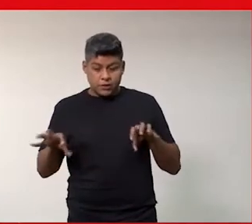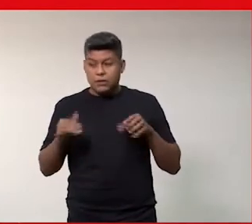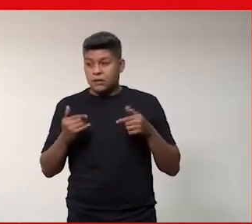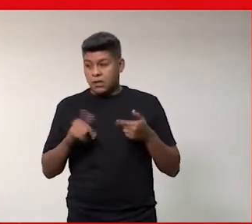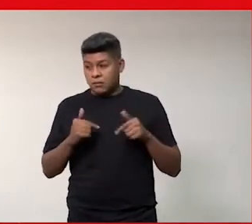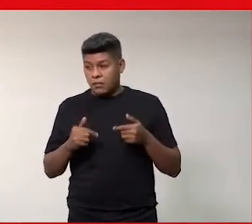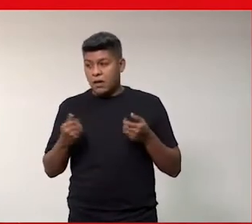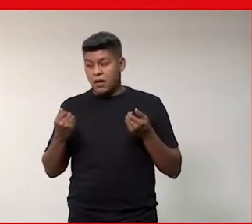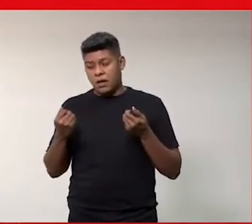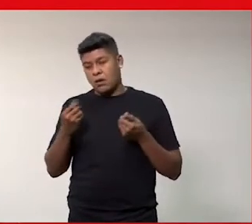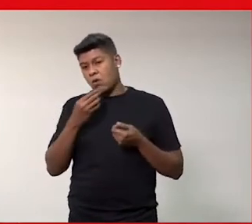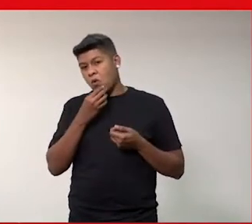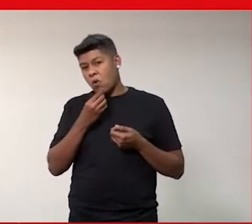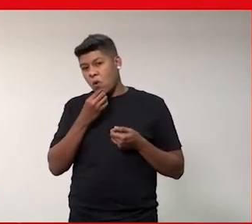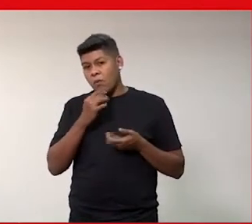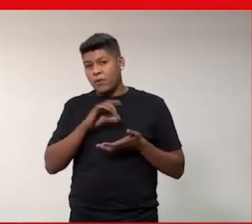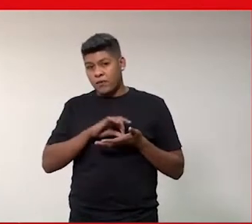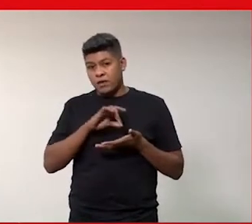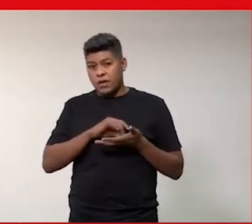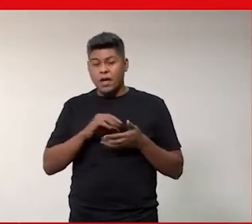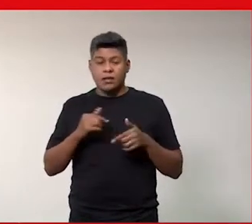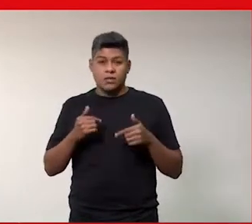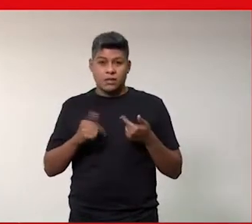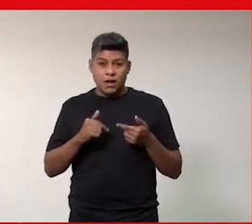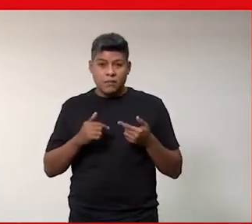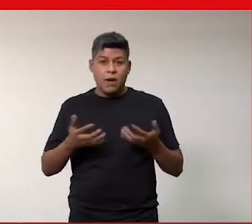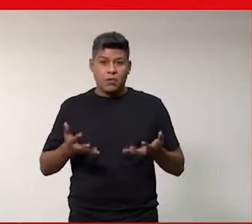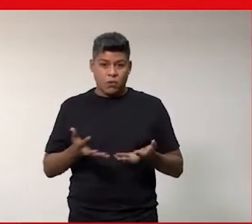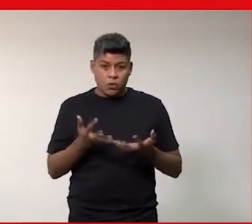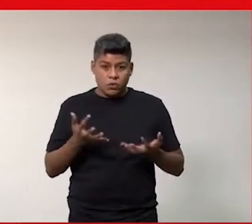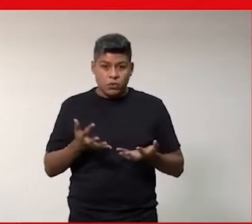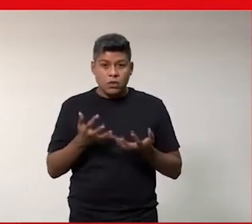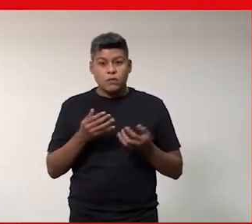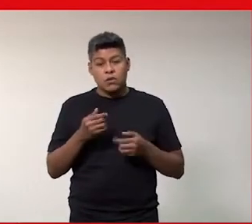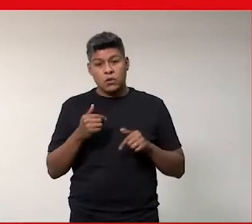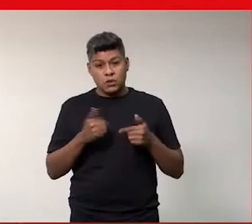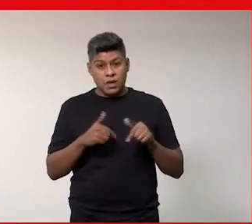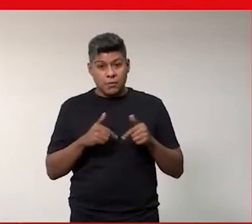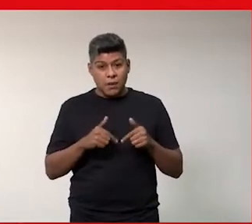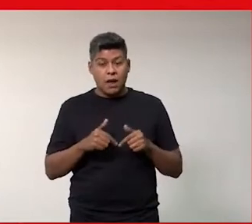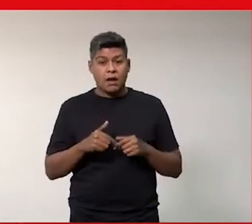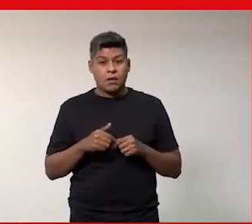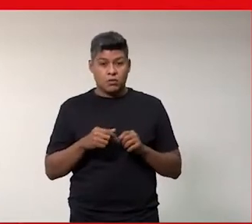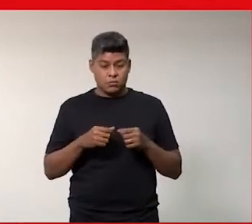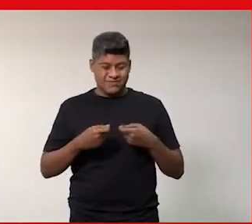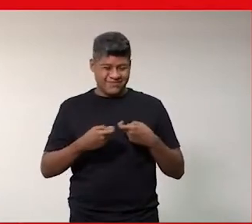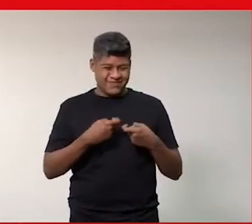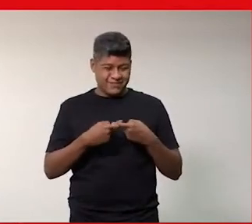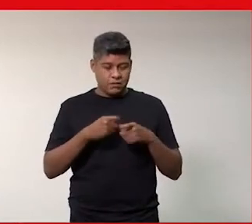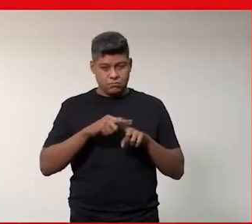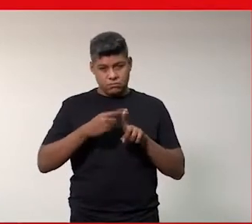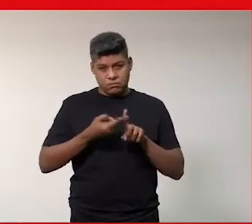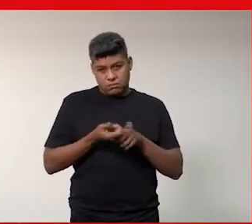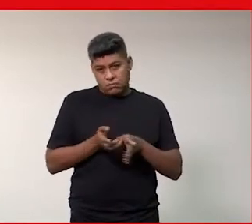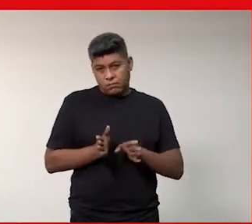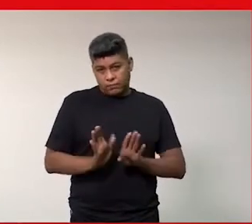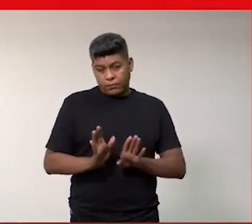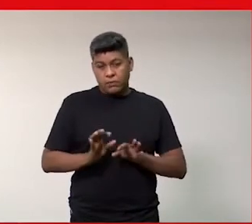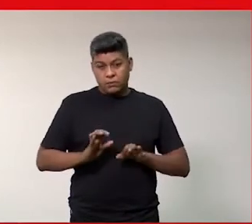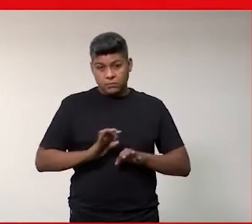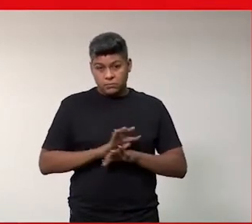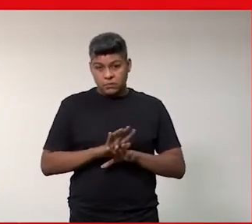confere aos homens realmente o trabalho produtivo e as mulheres o trabalho reprodutivo, você acaba